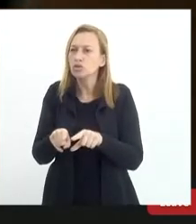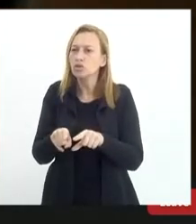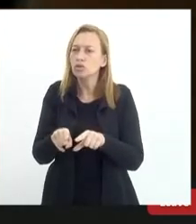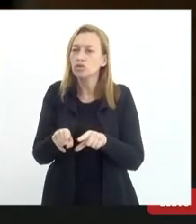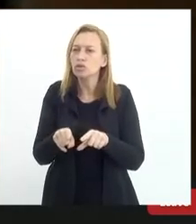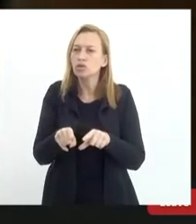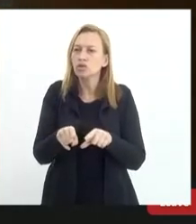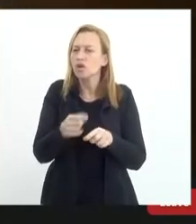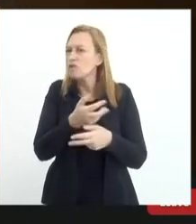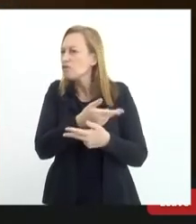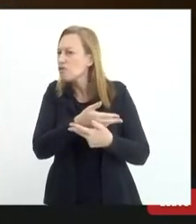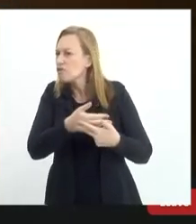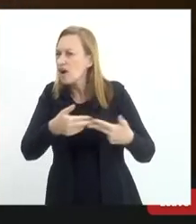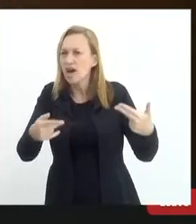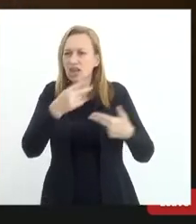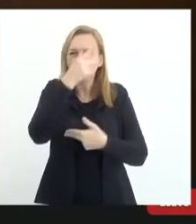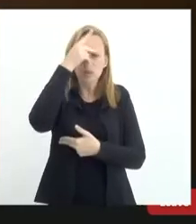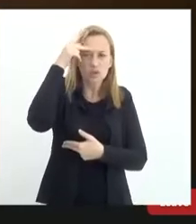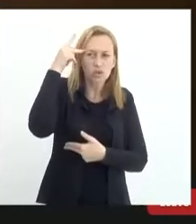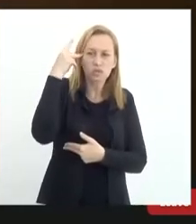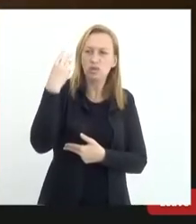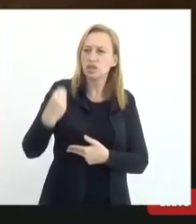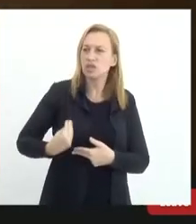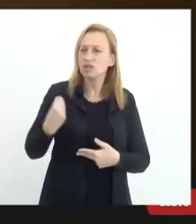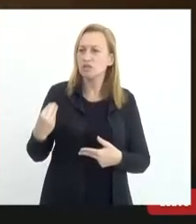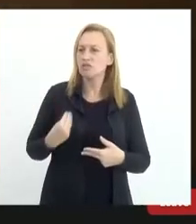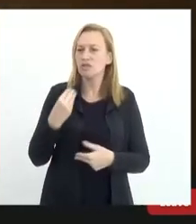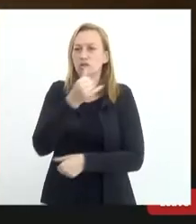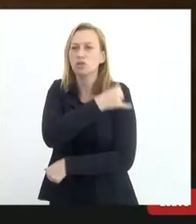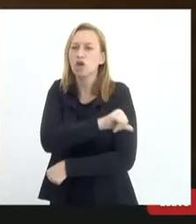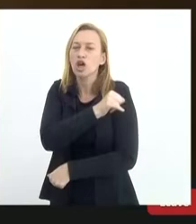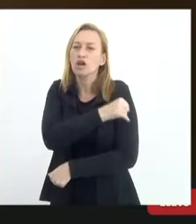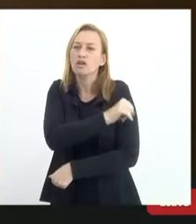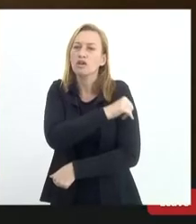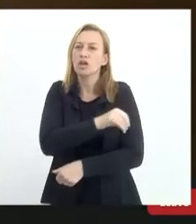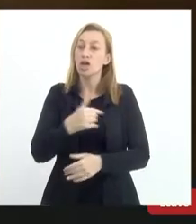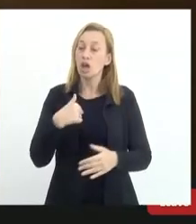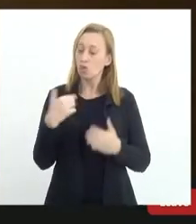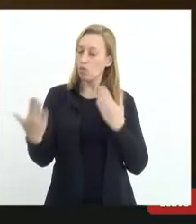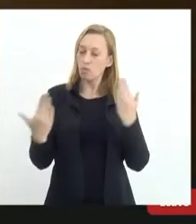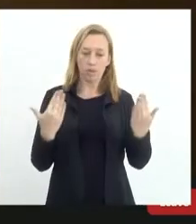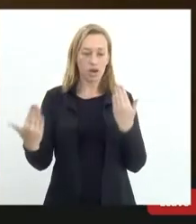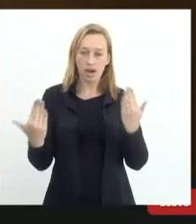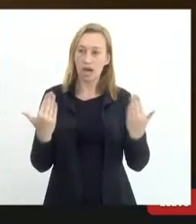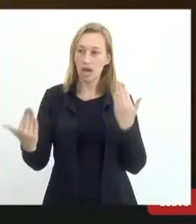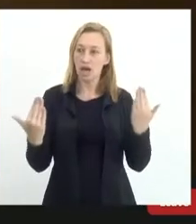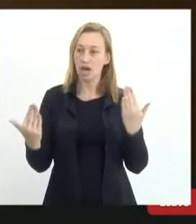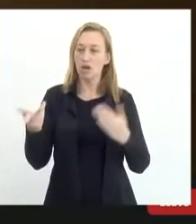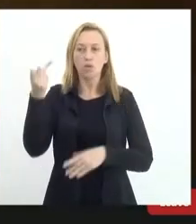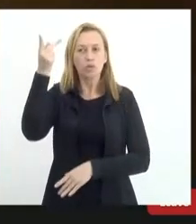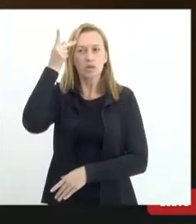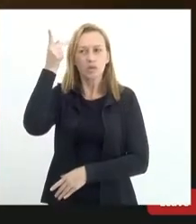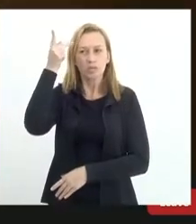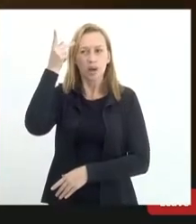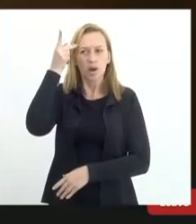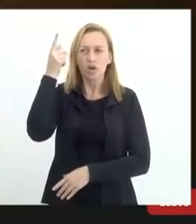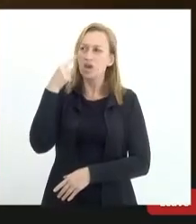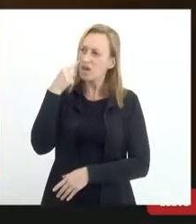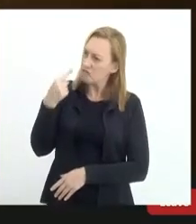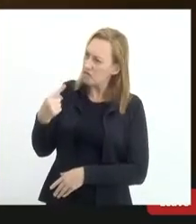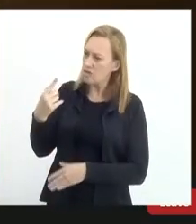milhões. Eu fiz uma comparação com o estado de São Paulo e vi e